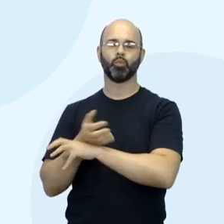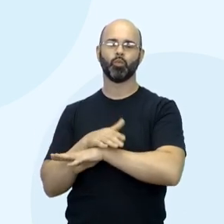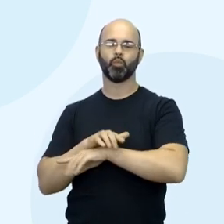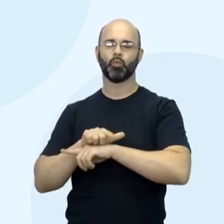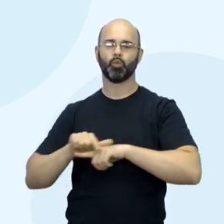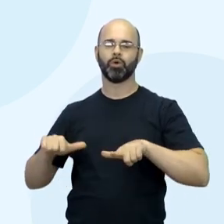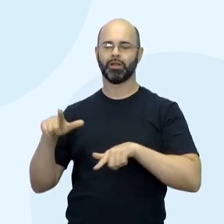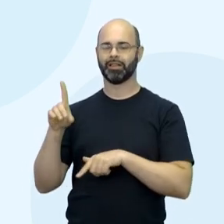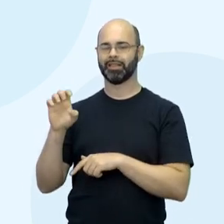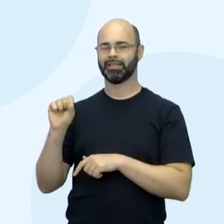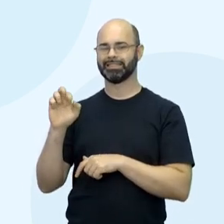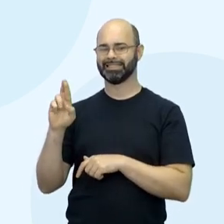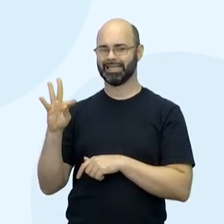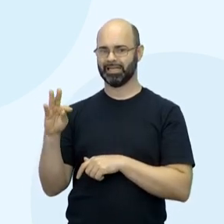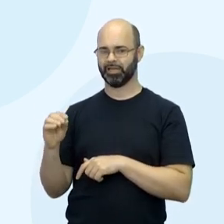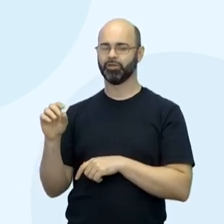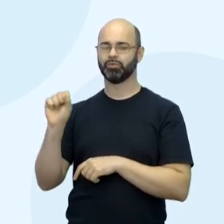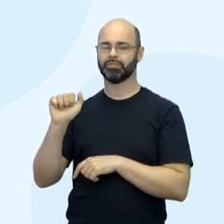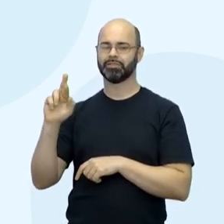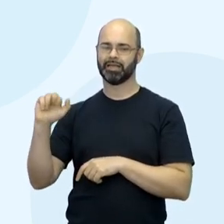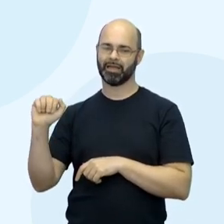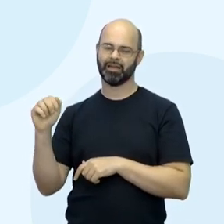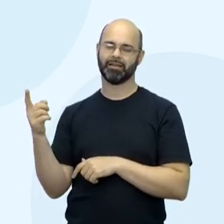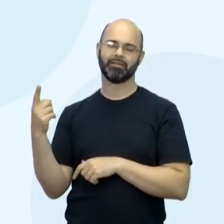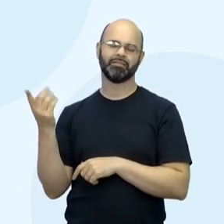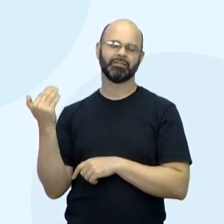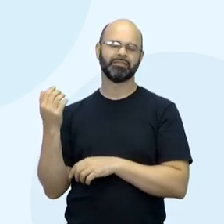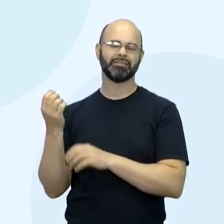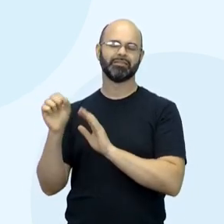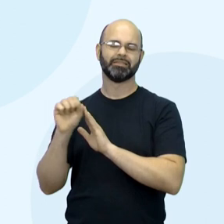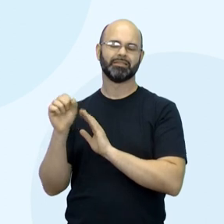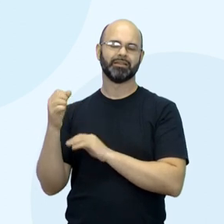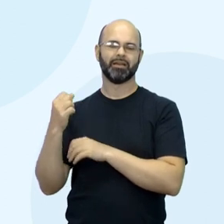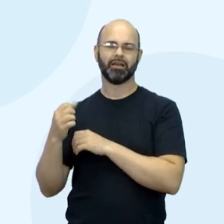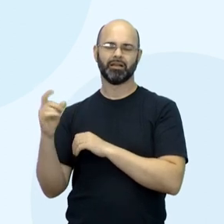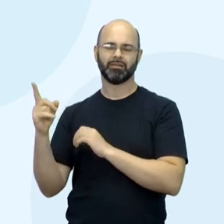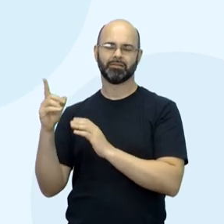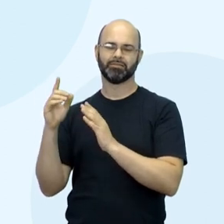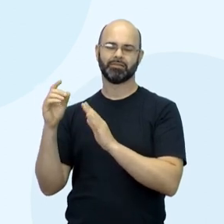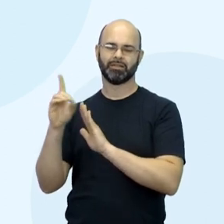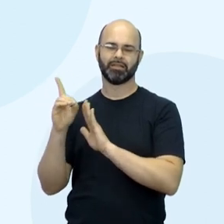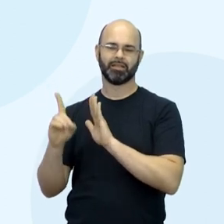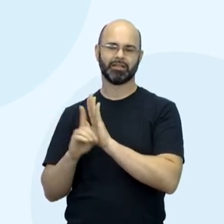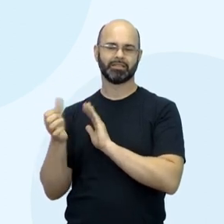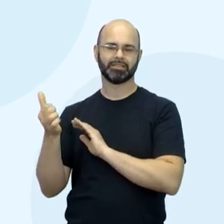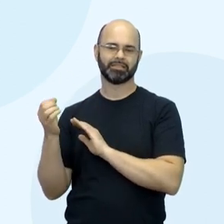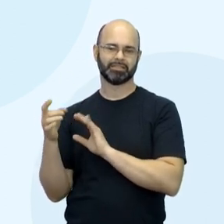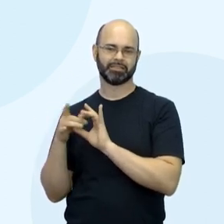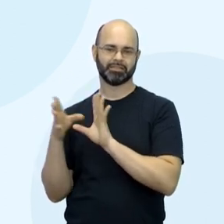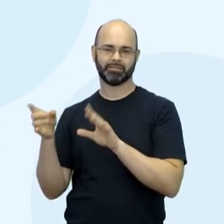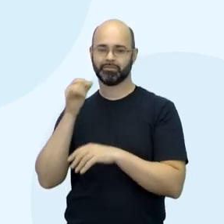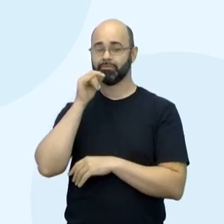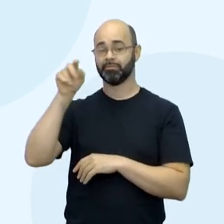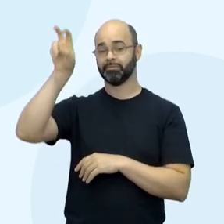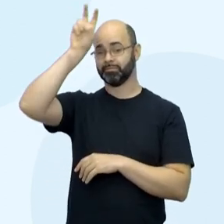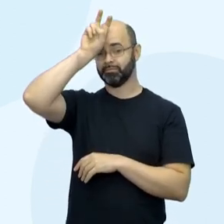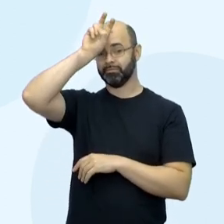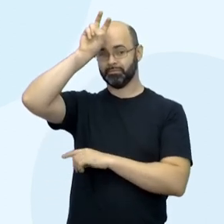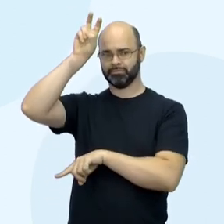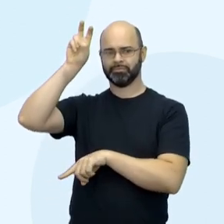independentes a partir dos anos 60. Alguns países que pertencem geograficamente ao continente africano, Egito, por exemplo,